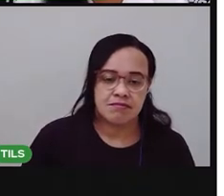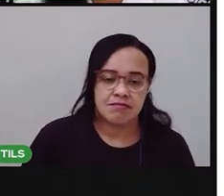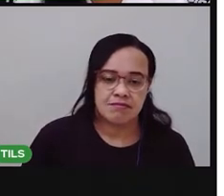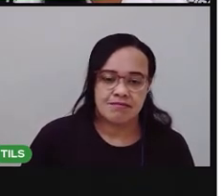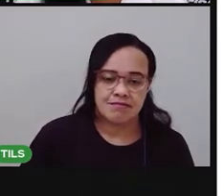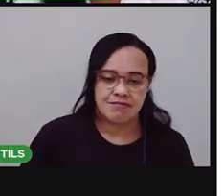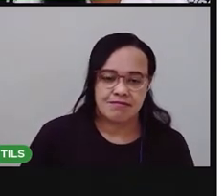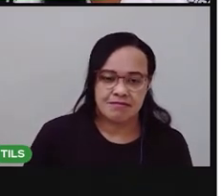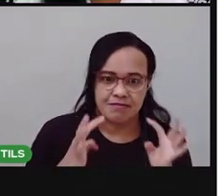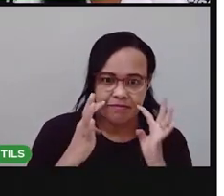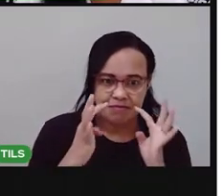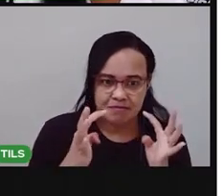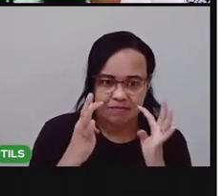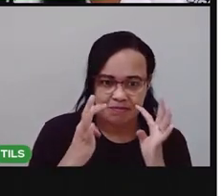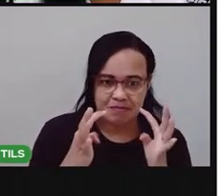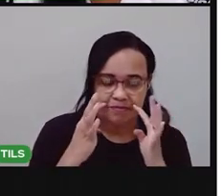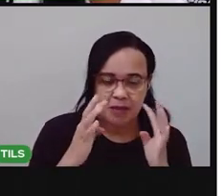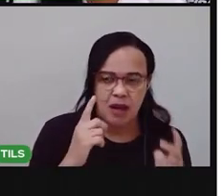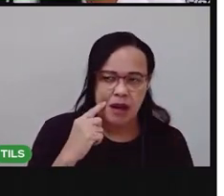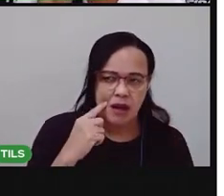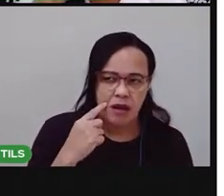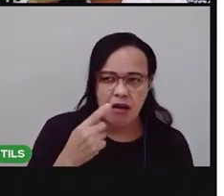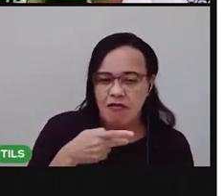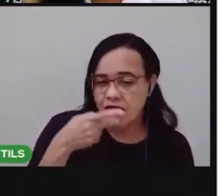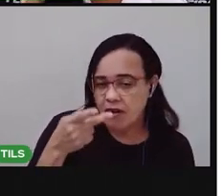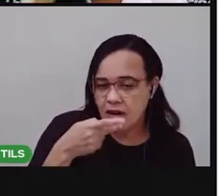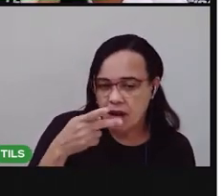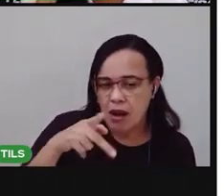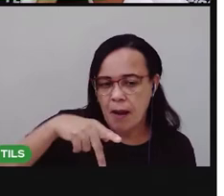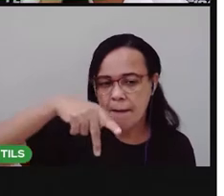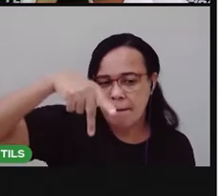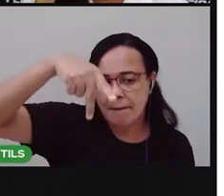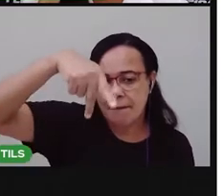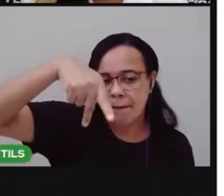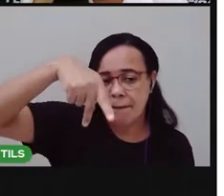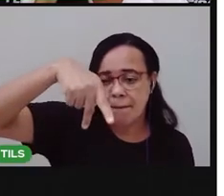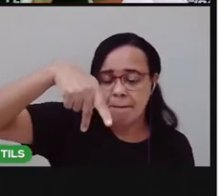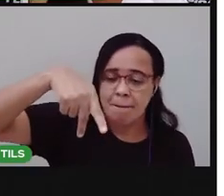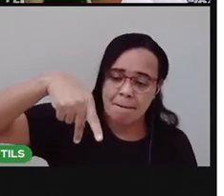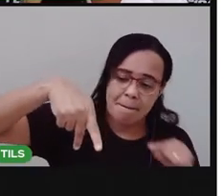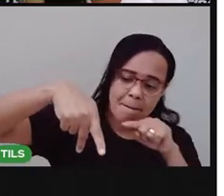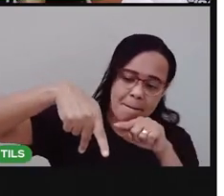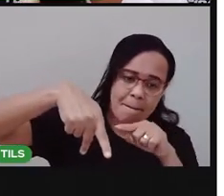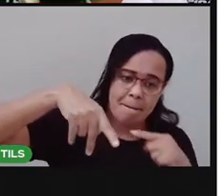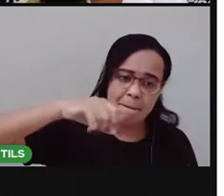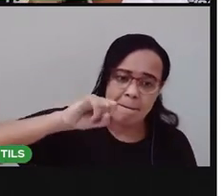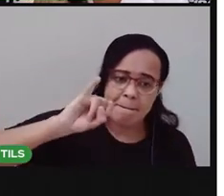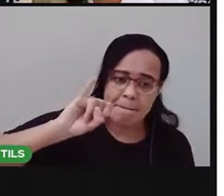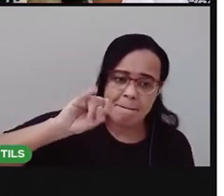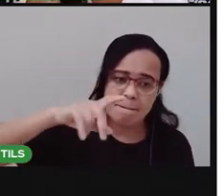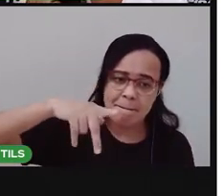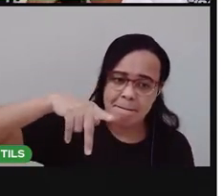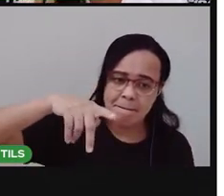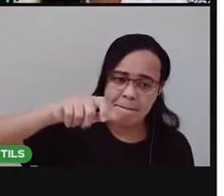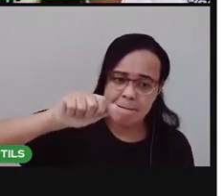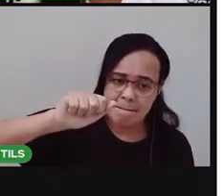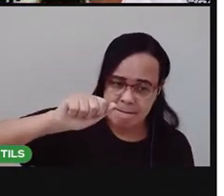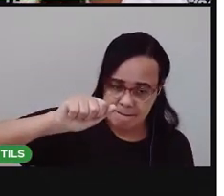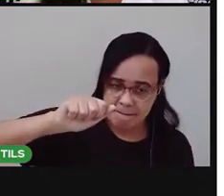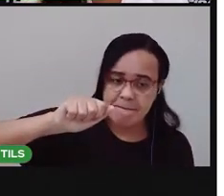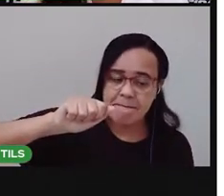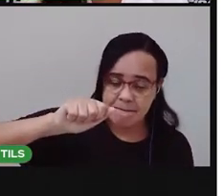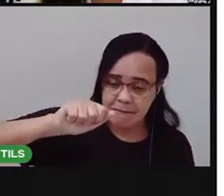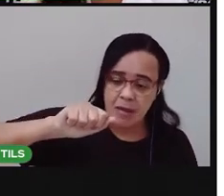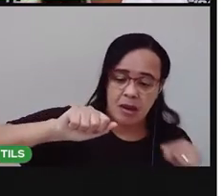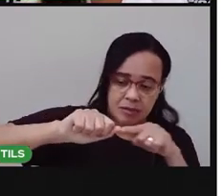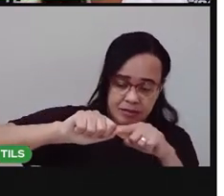Observe que quando a gente fala Pé-teca. A gente ouve principalmente o som das vogais. I e a vogal A.